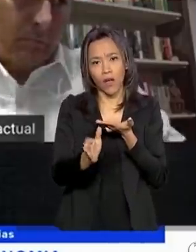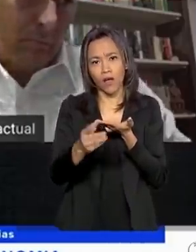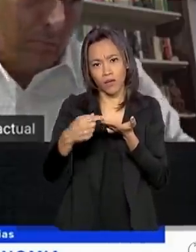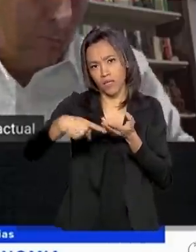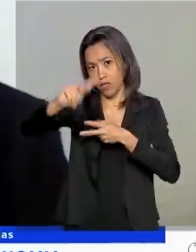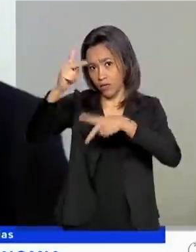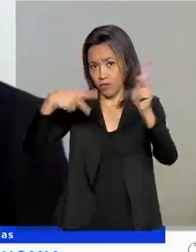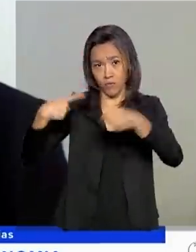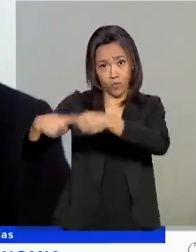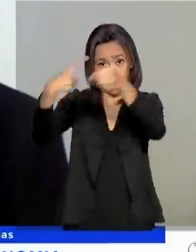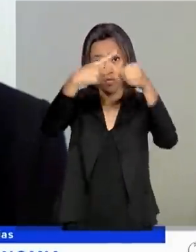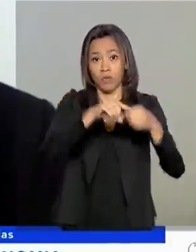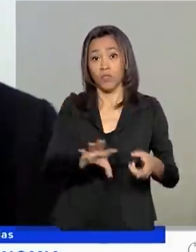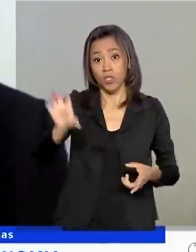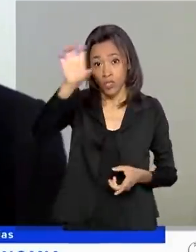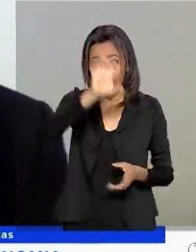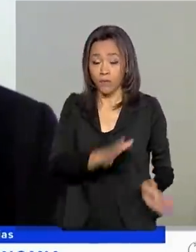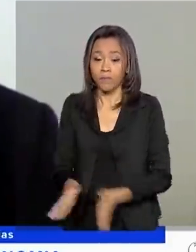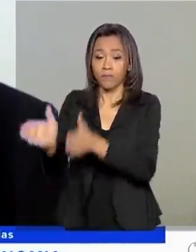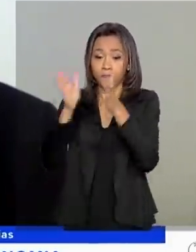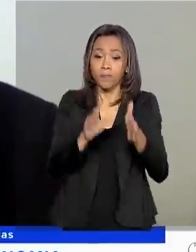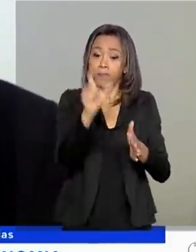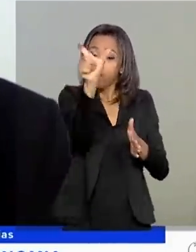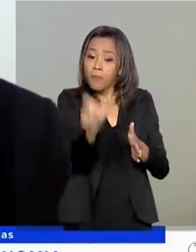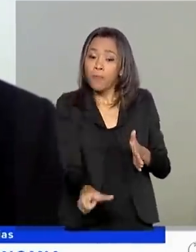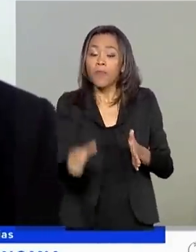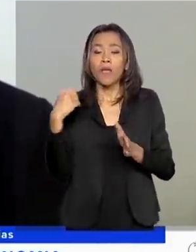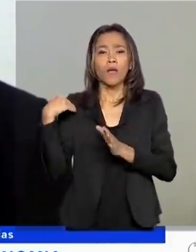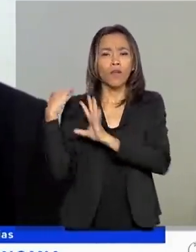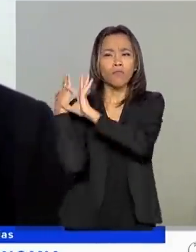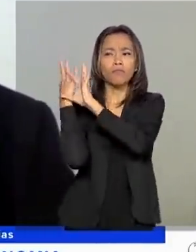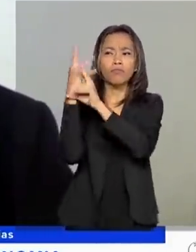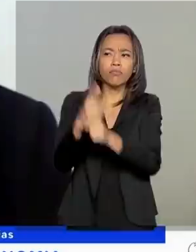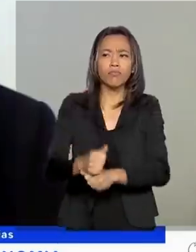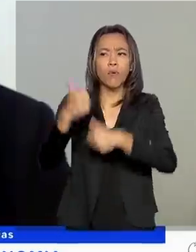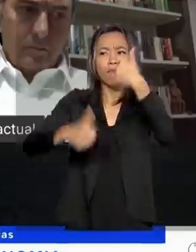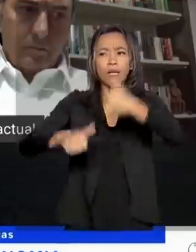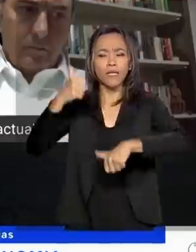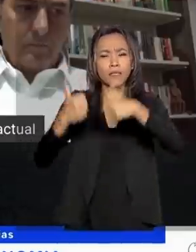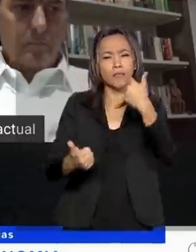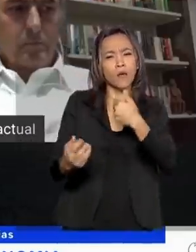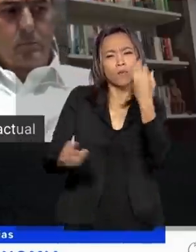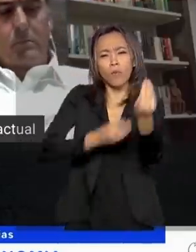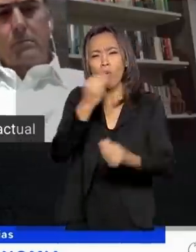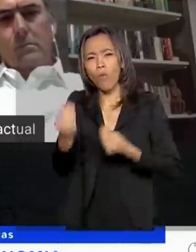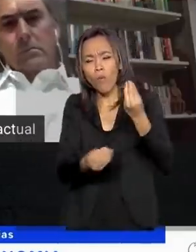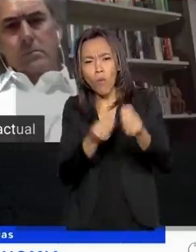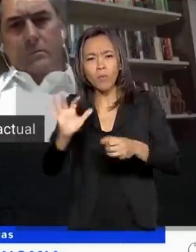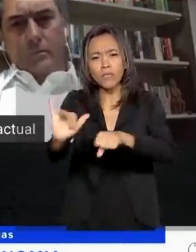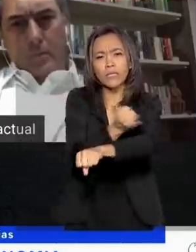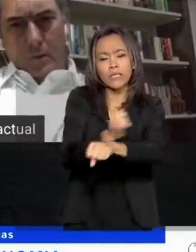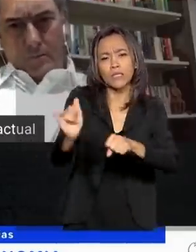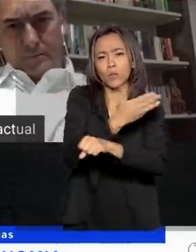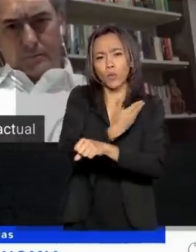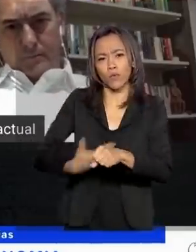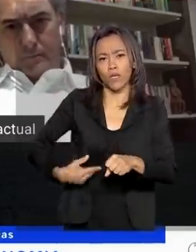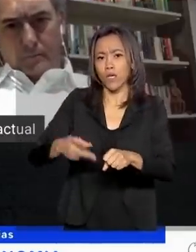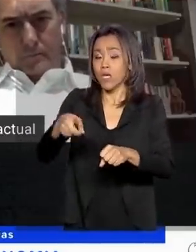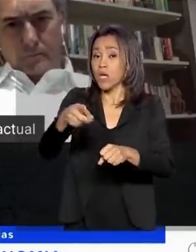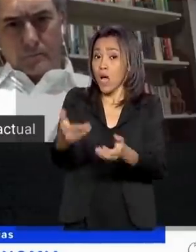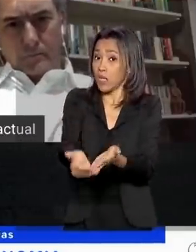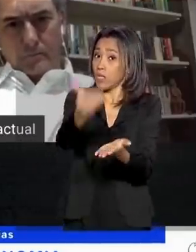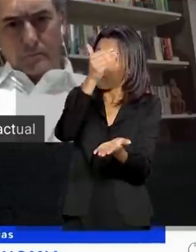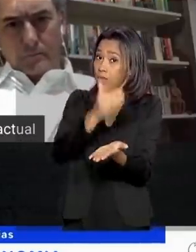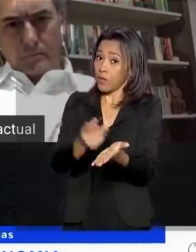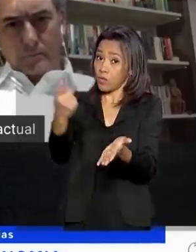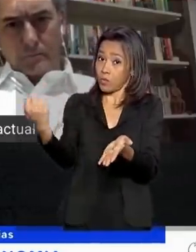estados e municípios. O ministro fez um balanço das medidas já adotadas pelo governo, como o adiamento da cobrança de impostos, a